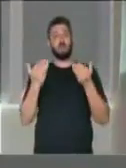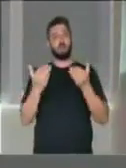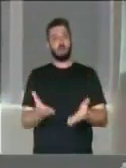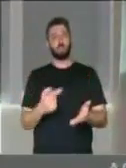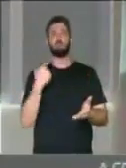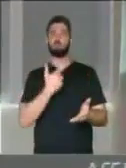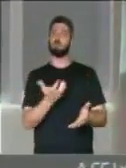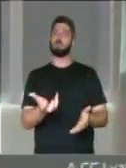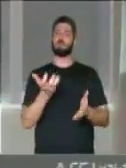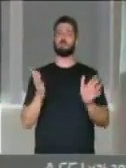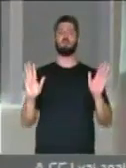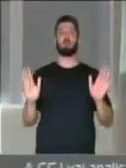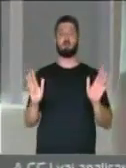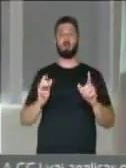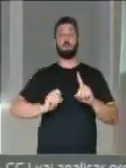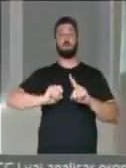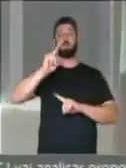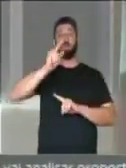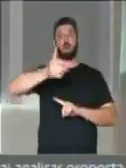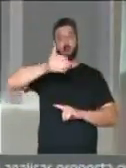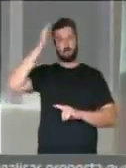que nós queremos. Fora Temer, direta já.